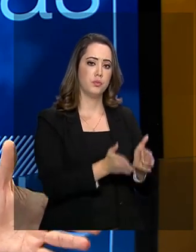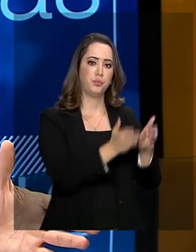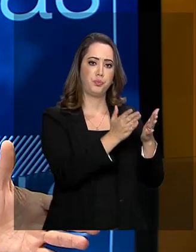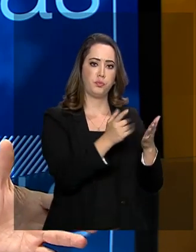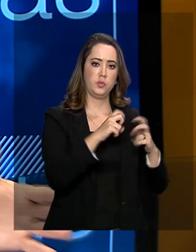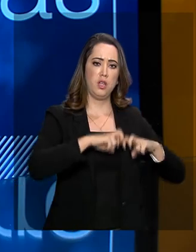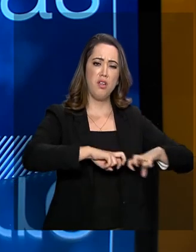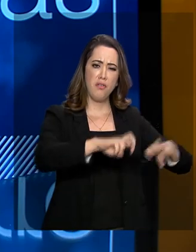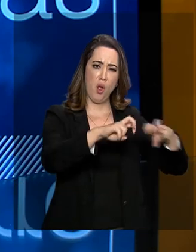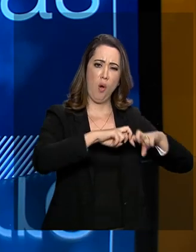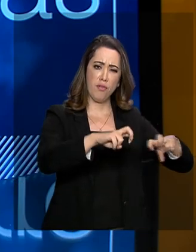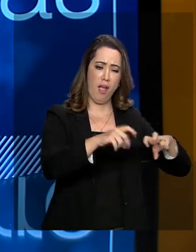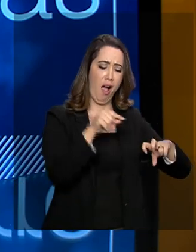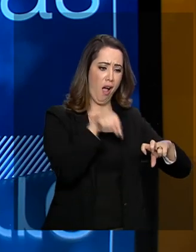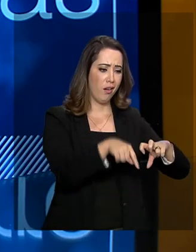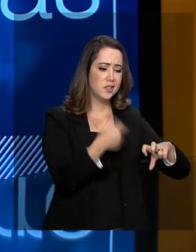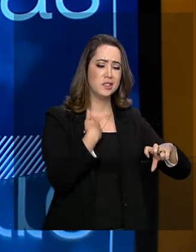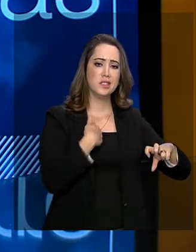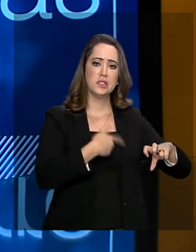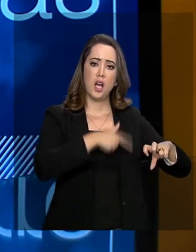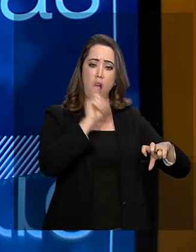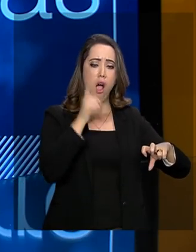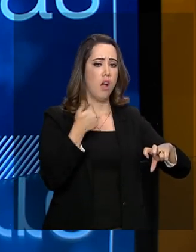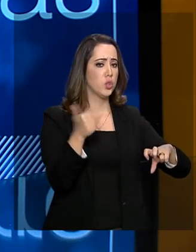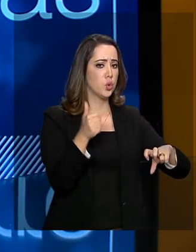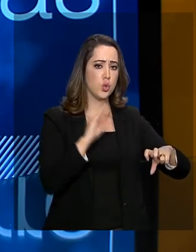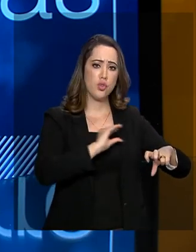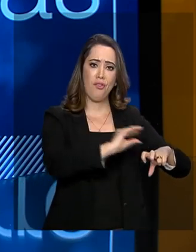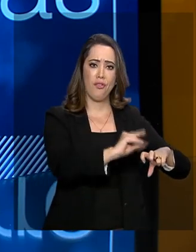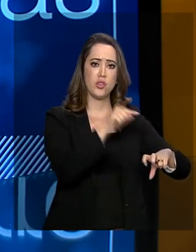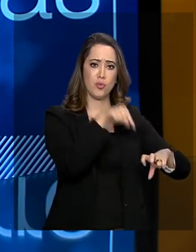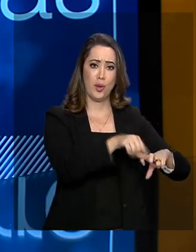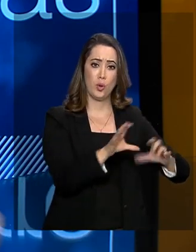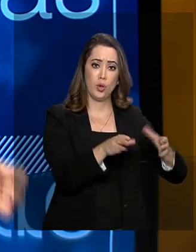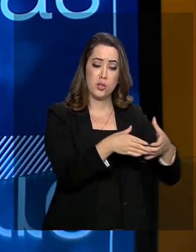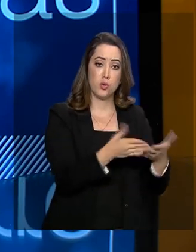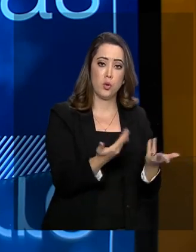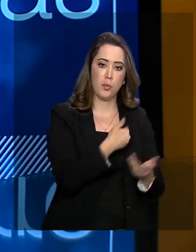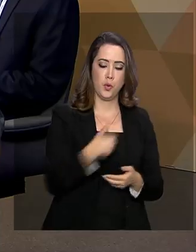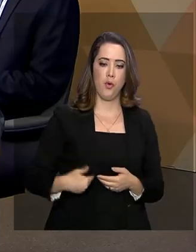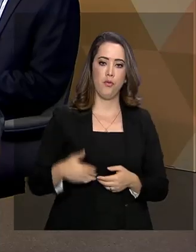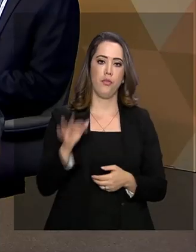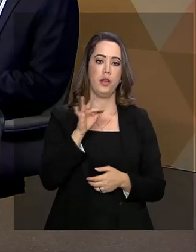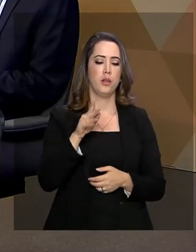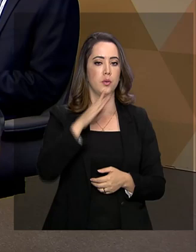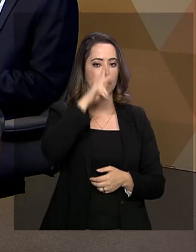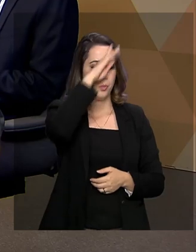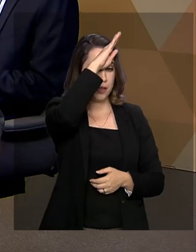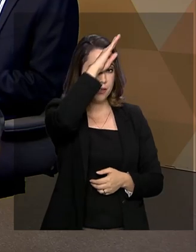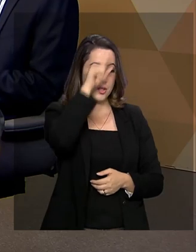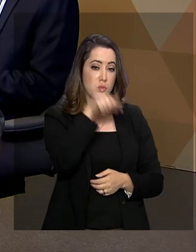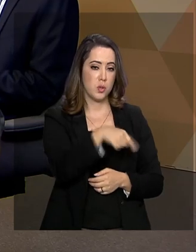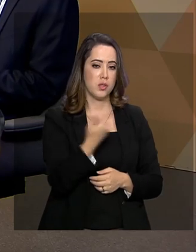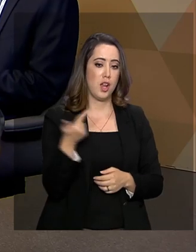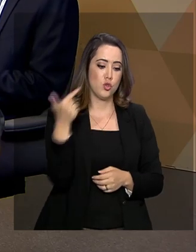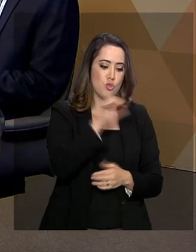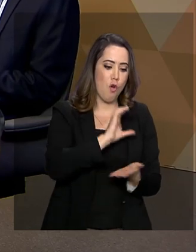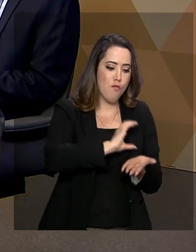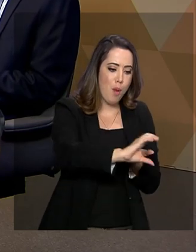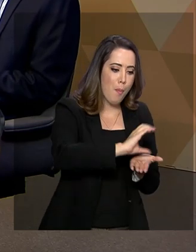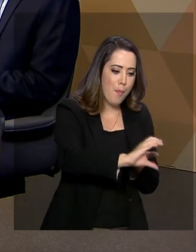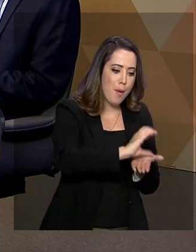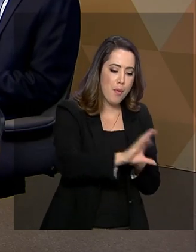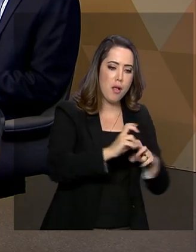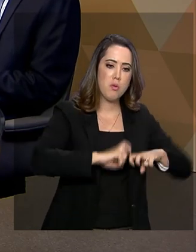intervalo sem investimentos nesse setor e o governo do presidente Jair Bolsonaro retoma os investimentos com a concessão da